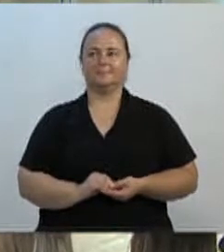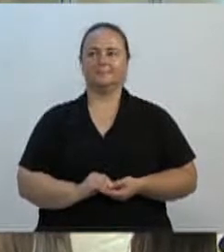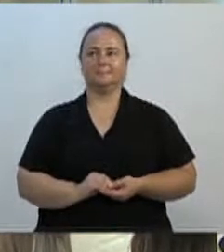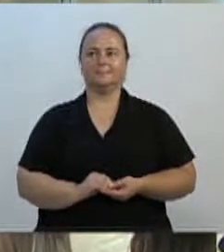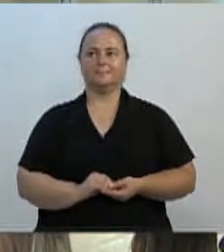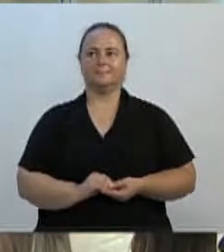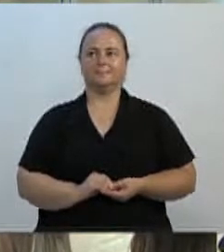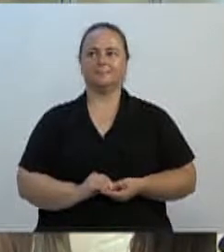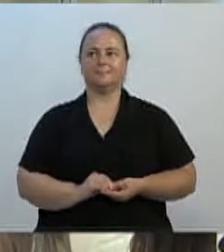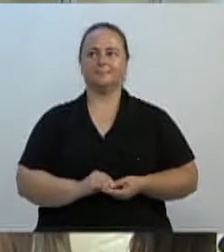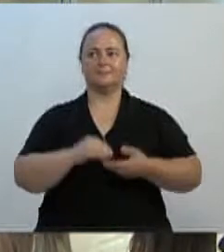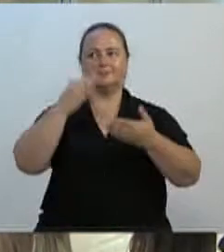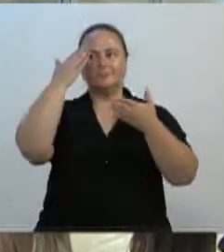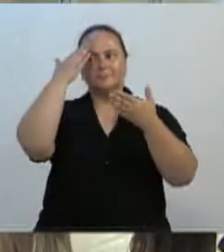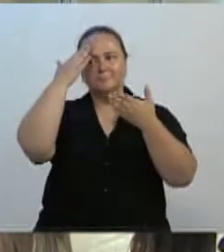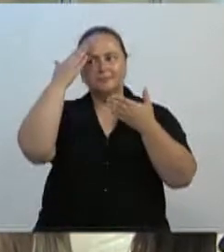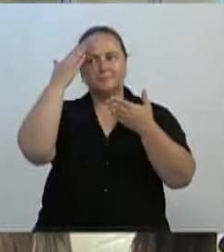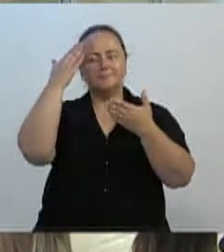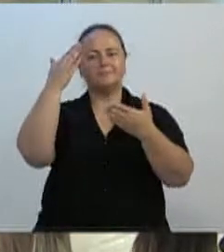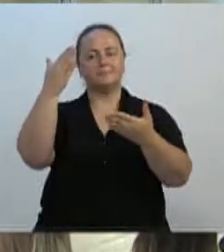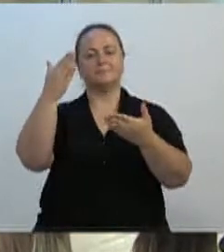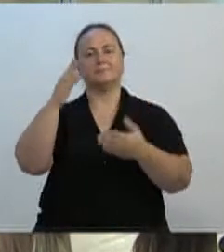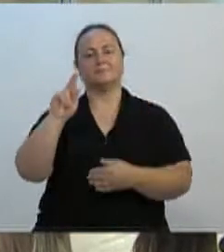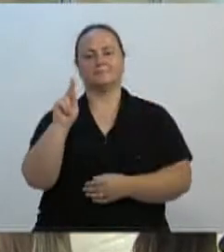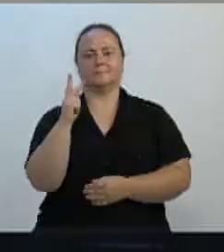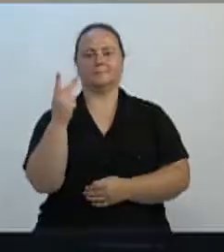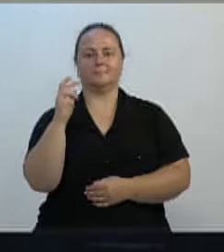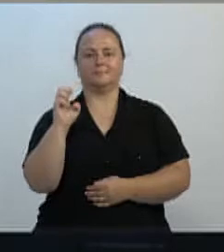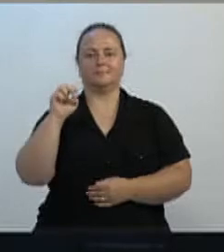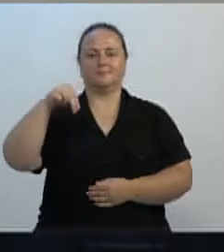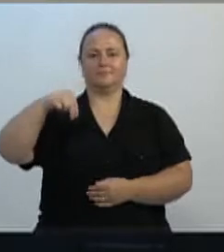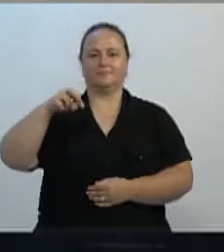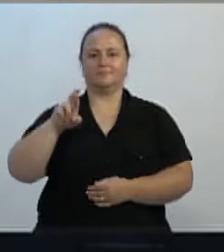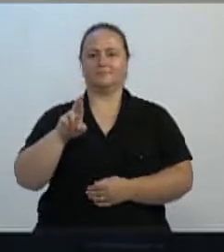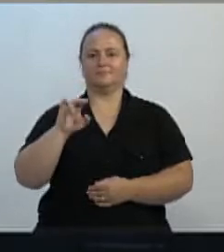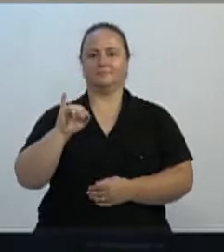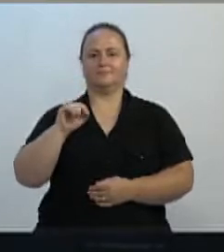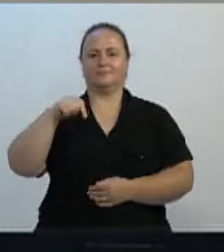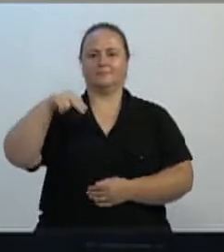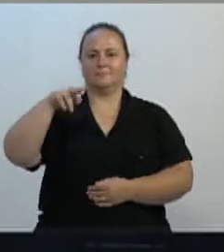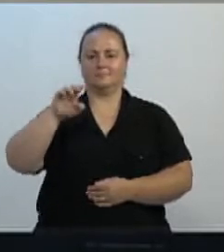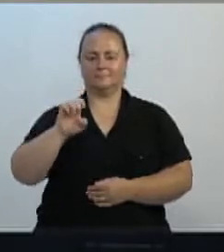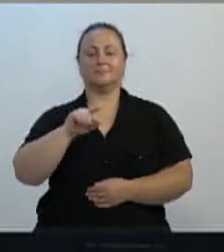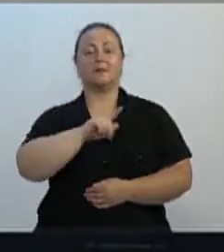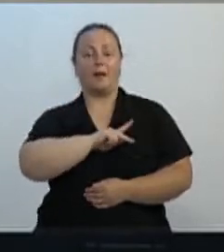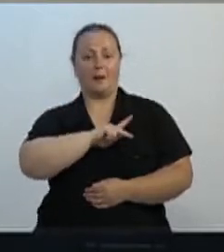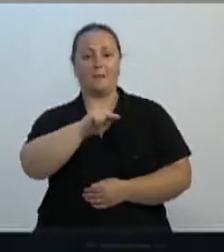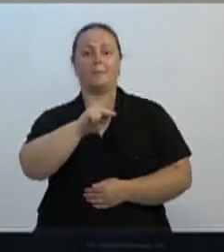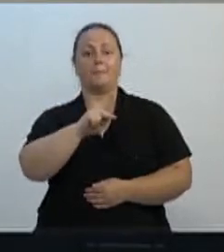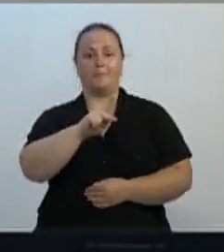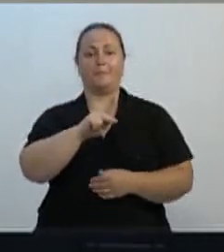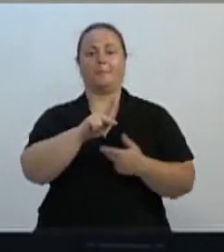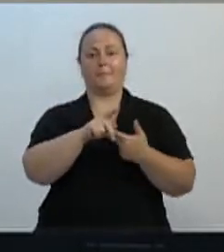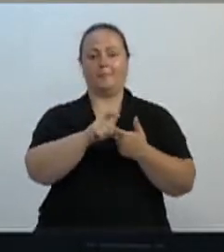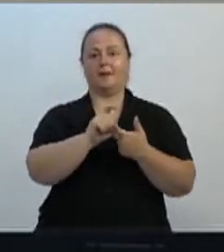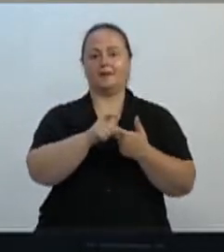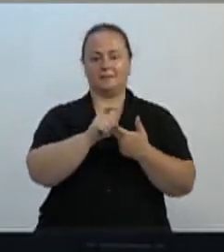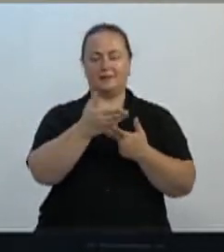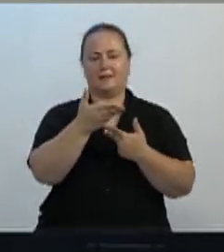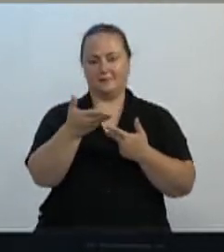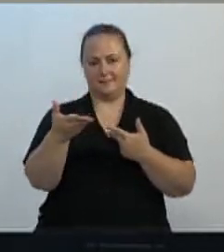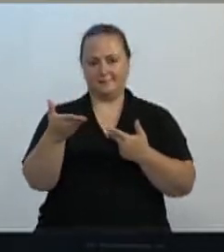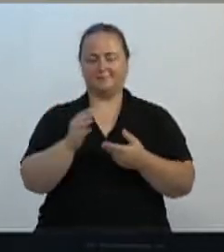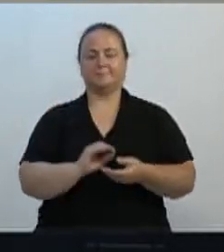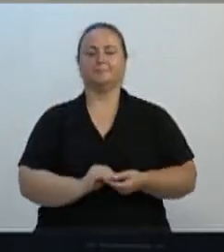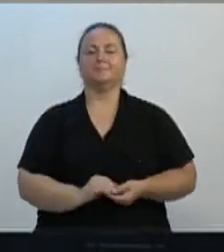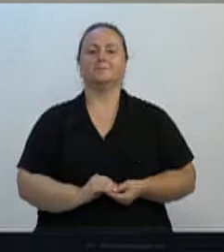Muito obrigado ao senhor Henrique Passos, ele que é presidente executivo do Clube Náutico América. E nós